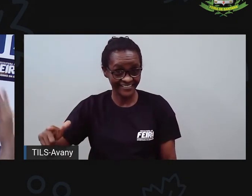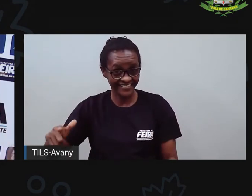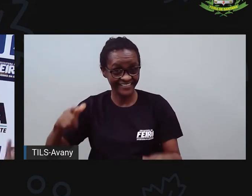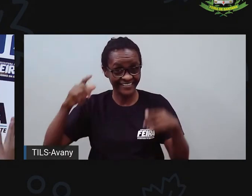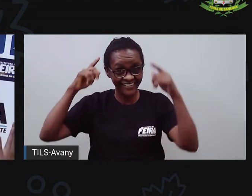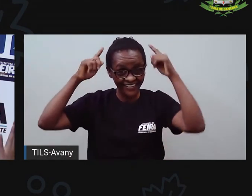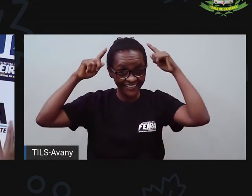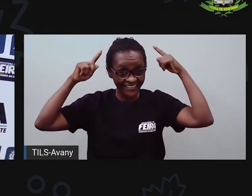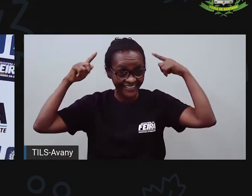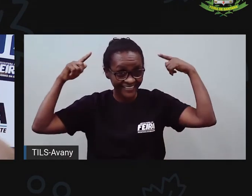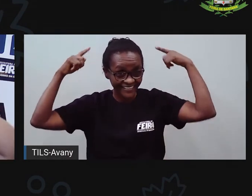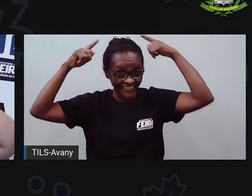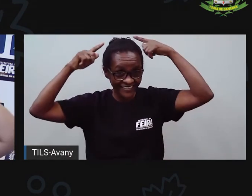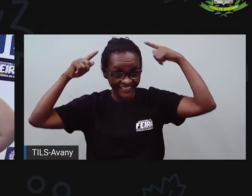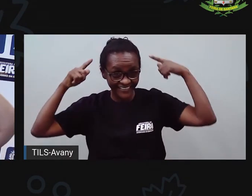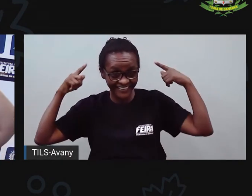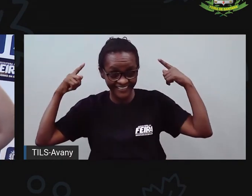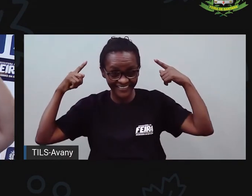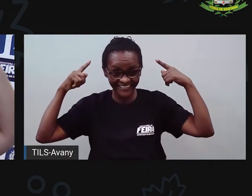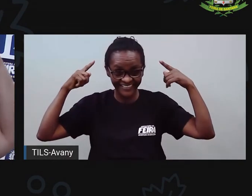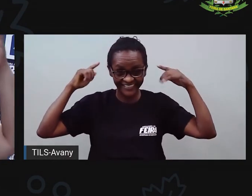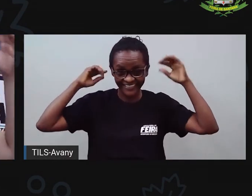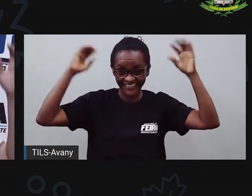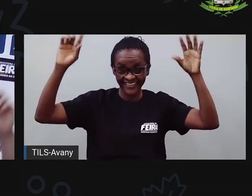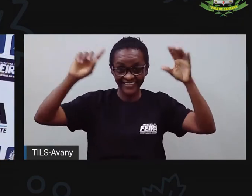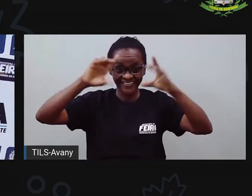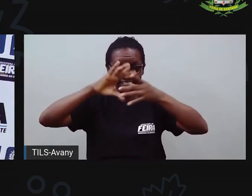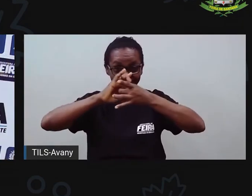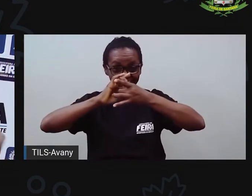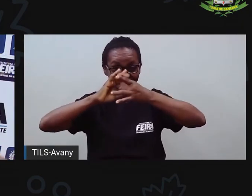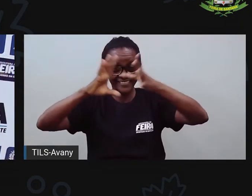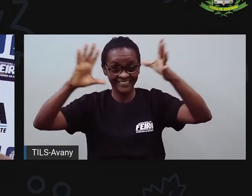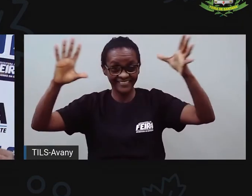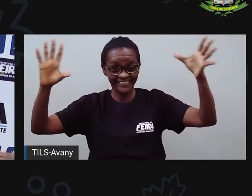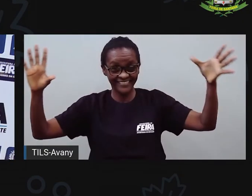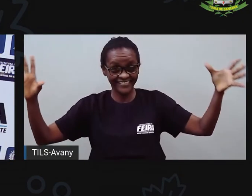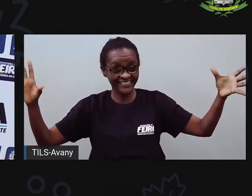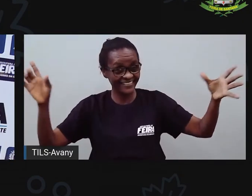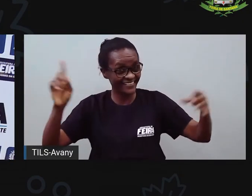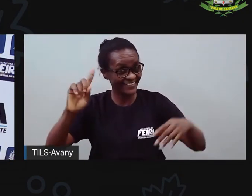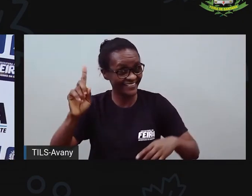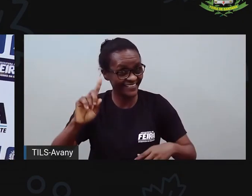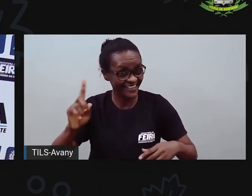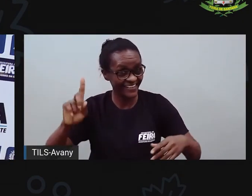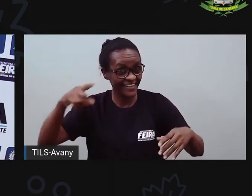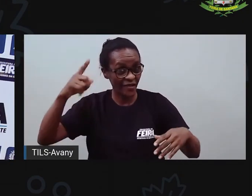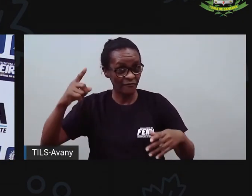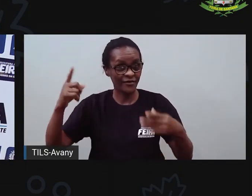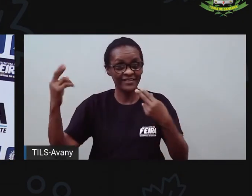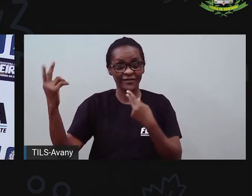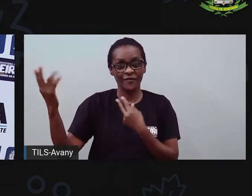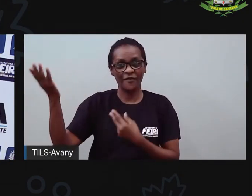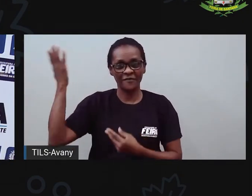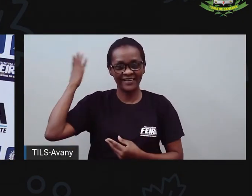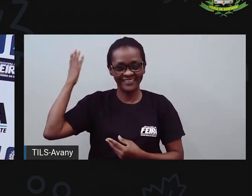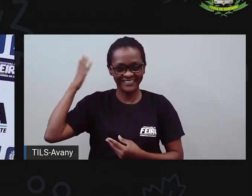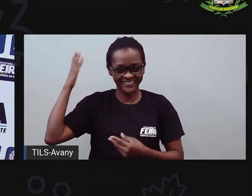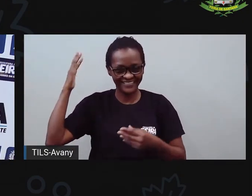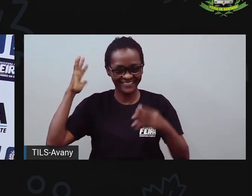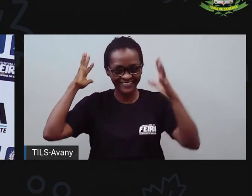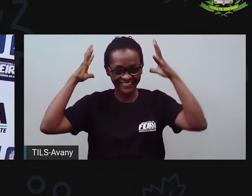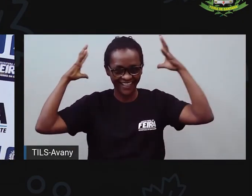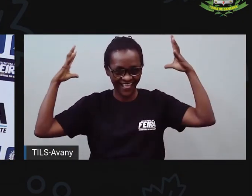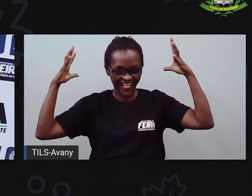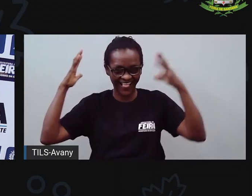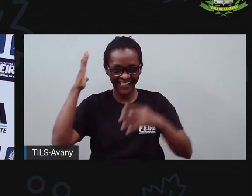caídos, mas eles vão subir em breve, vou voltar até aquele cabelão. Vamos lá? Mais uma